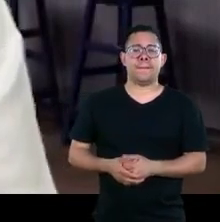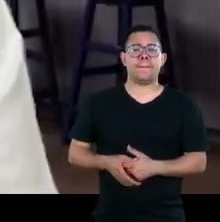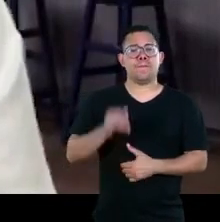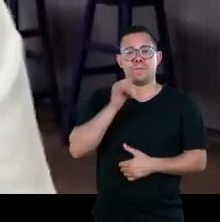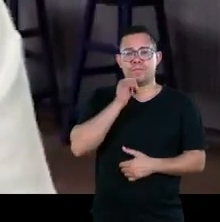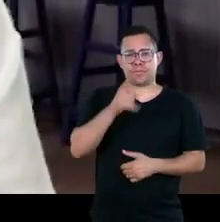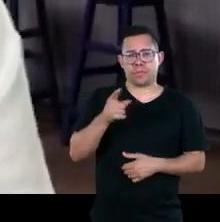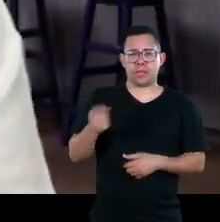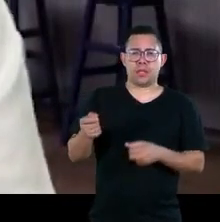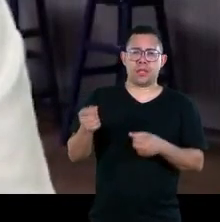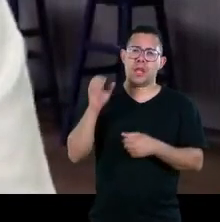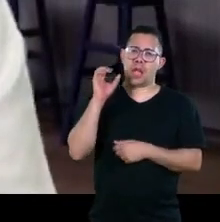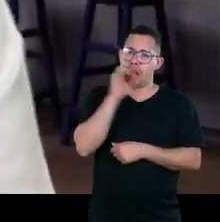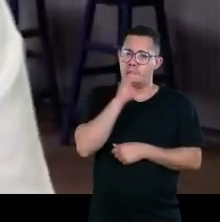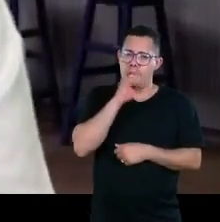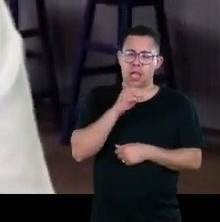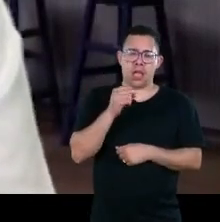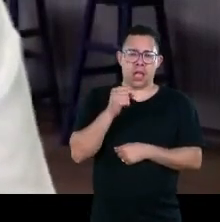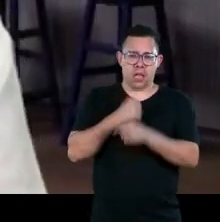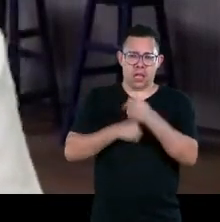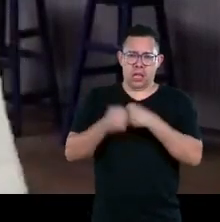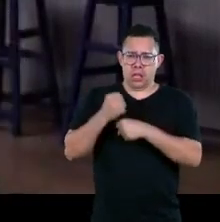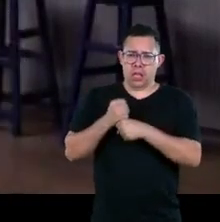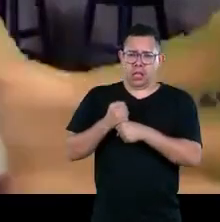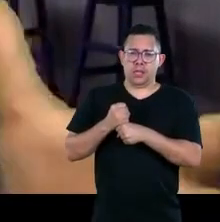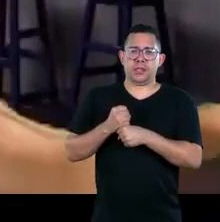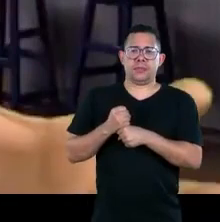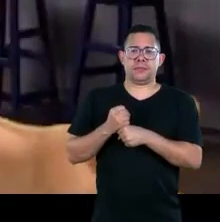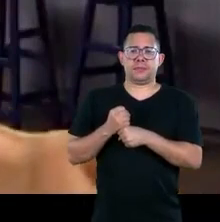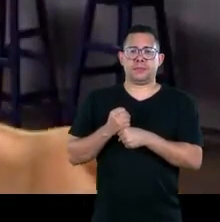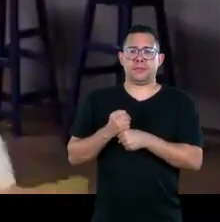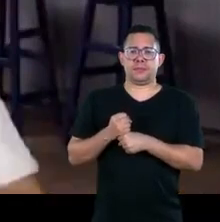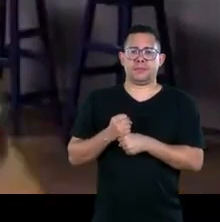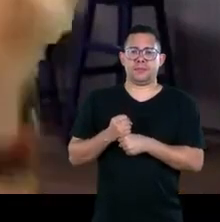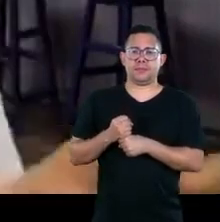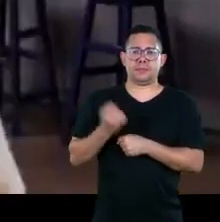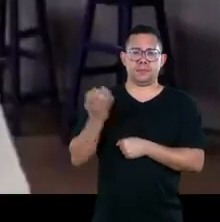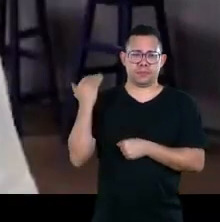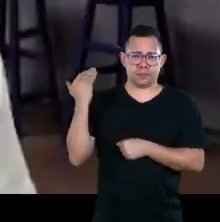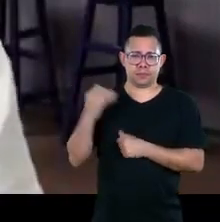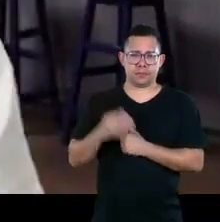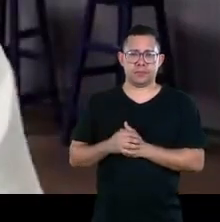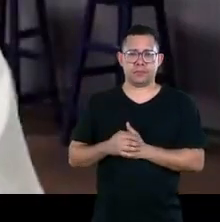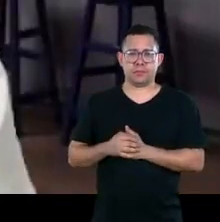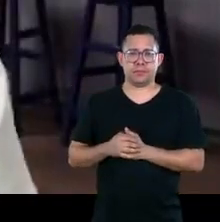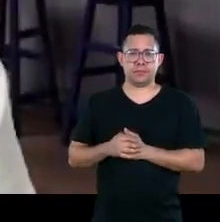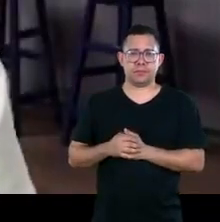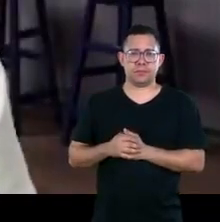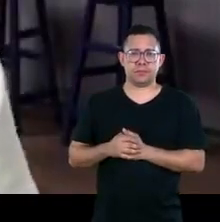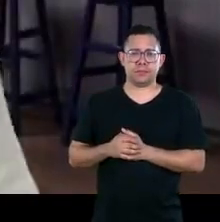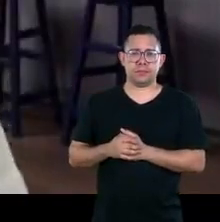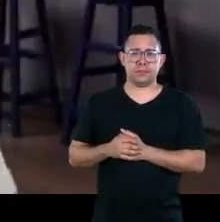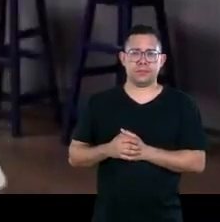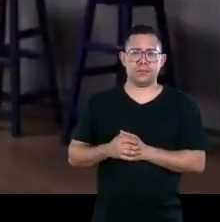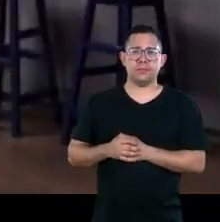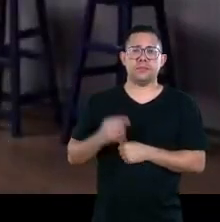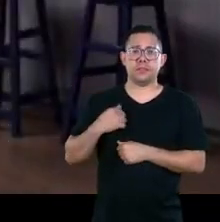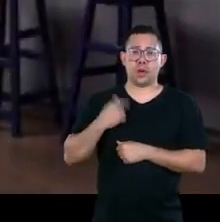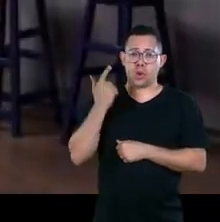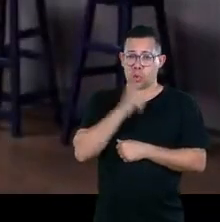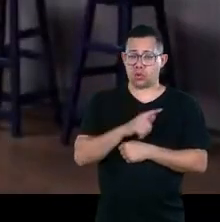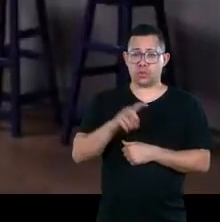mas eu vou dar um exemplo rápido ano passado a gente arrecadou durante a Covid 50 milhões de reais só a ação da cidadania